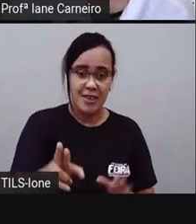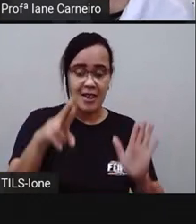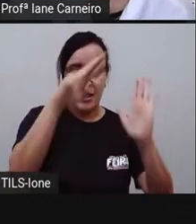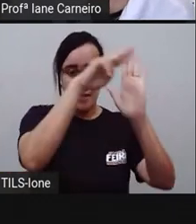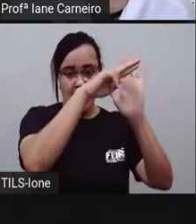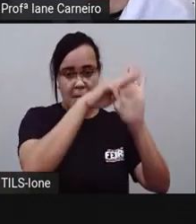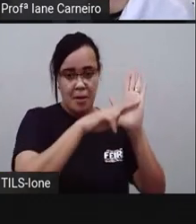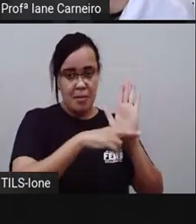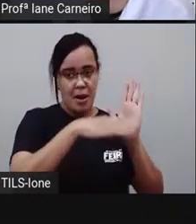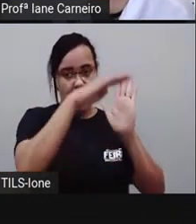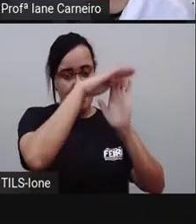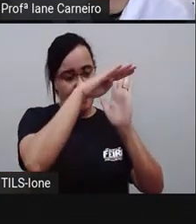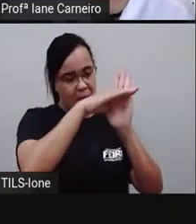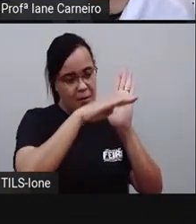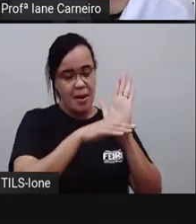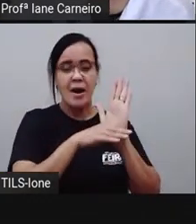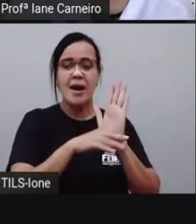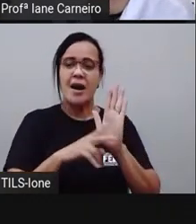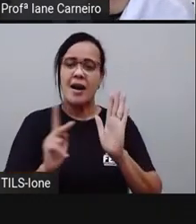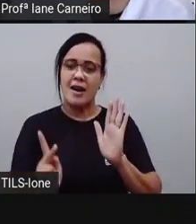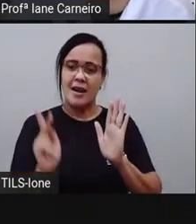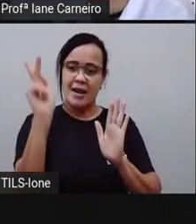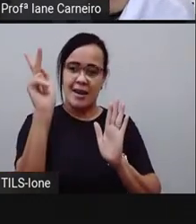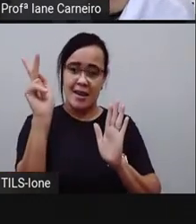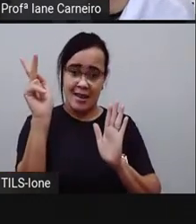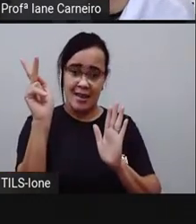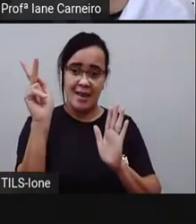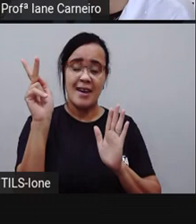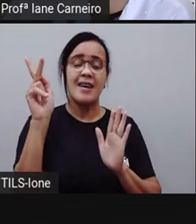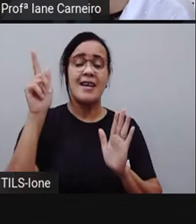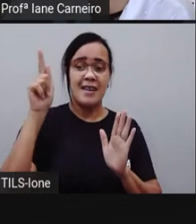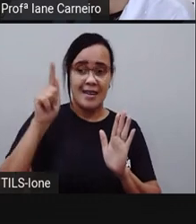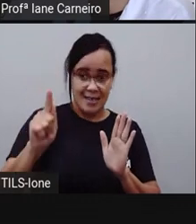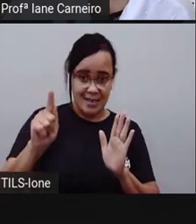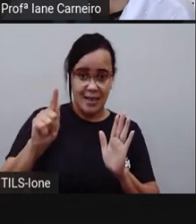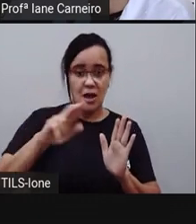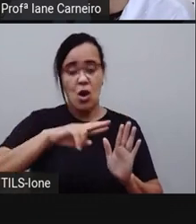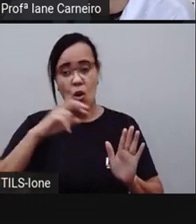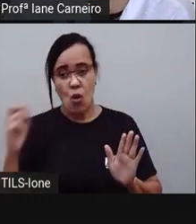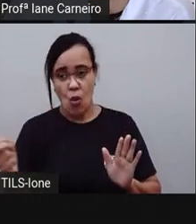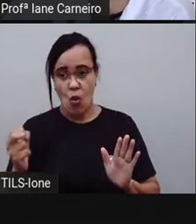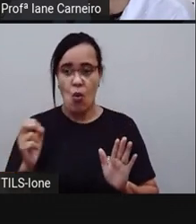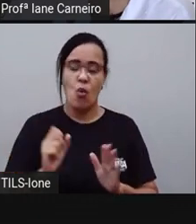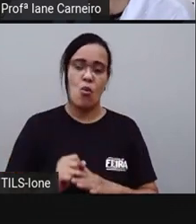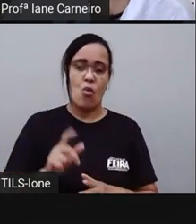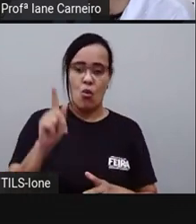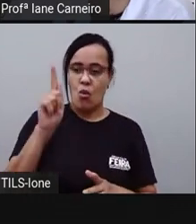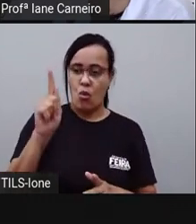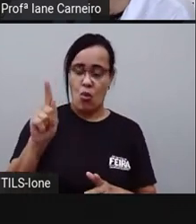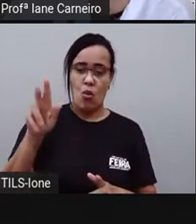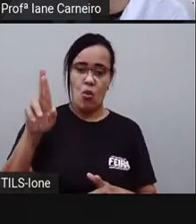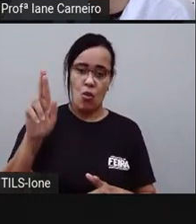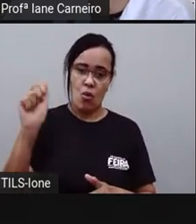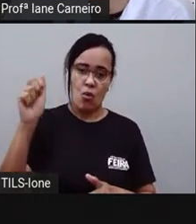é o quilograma ou a grama, né,